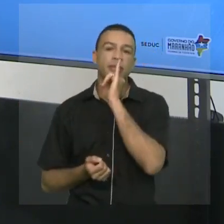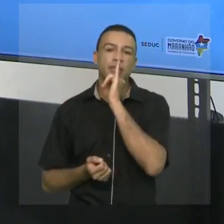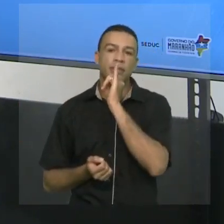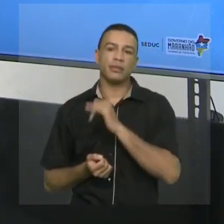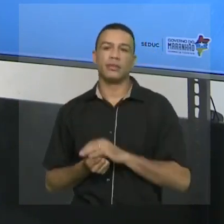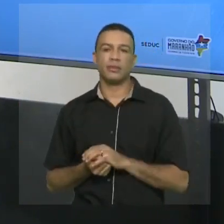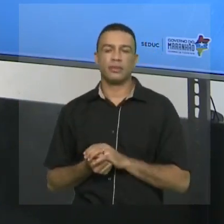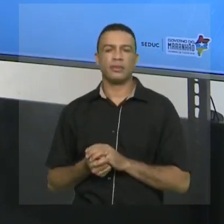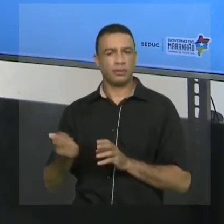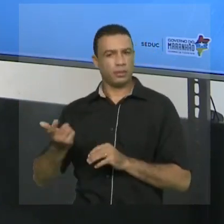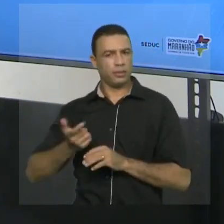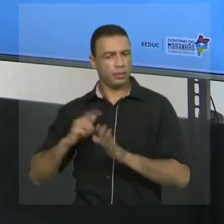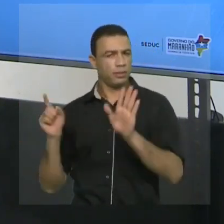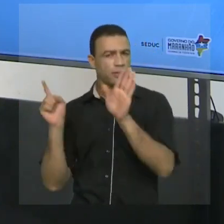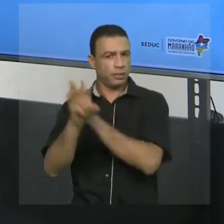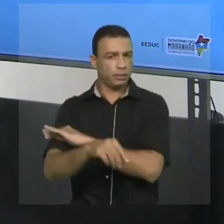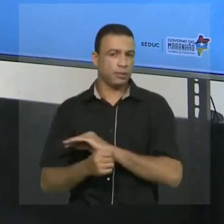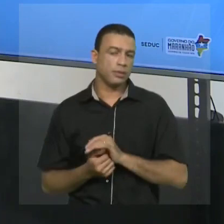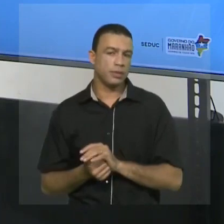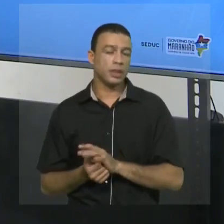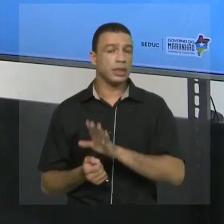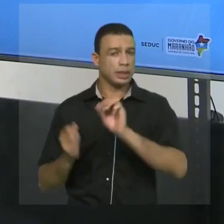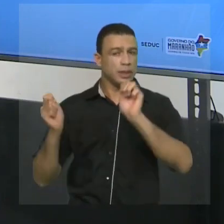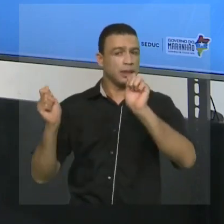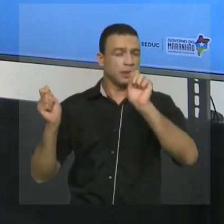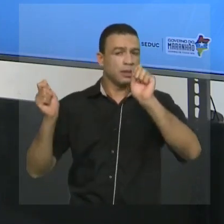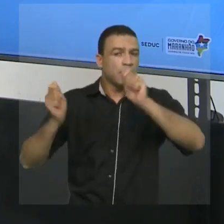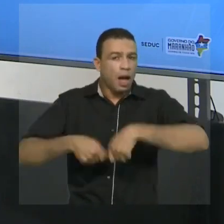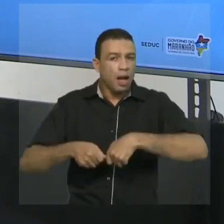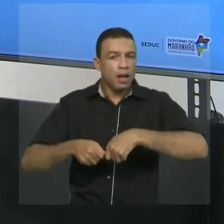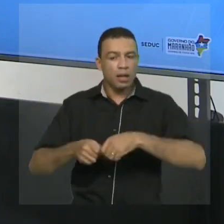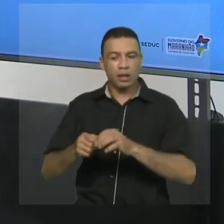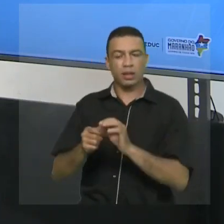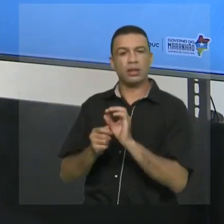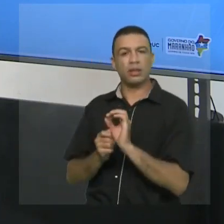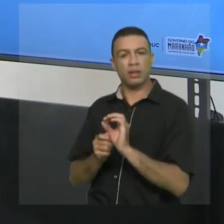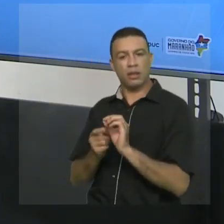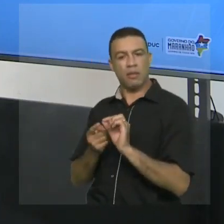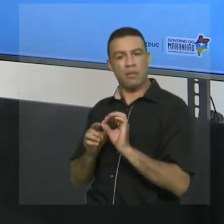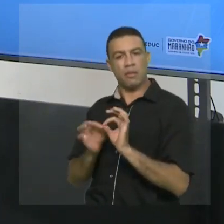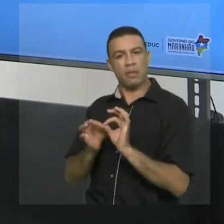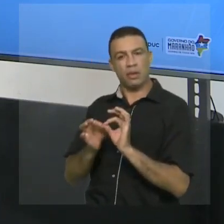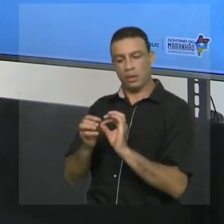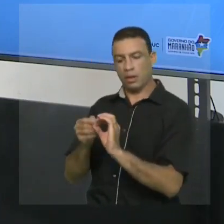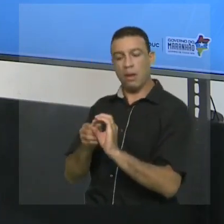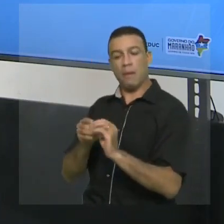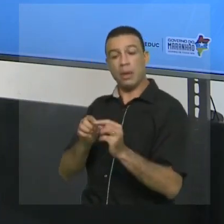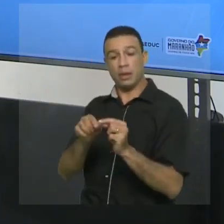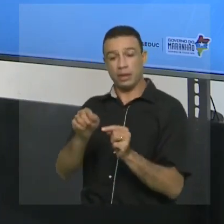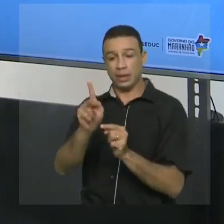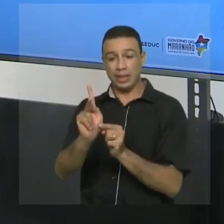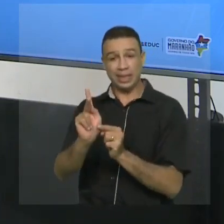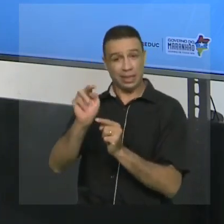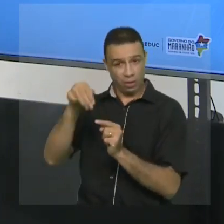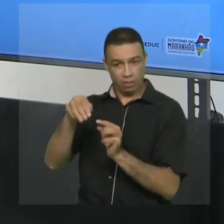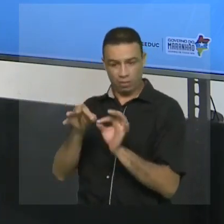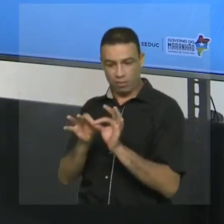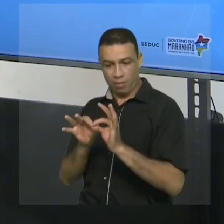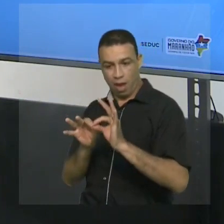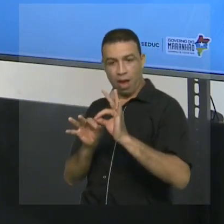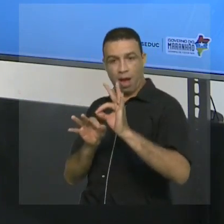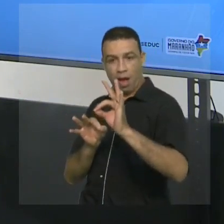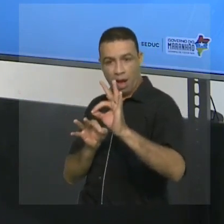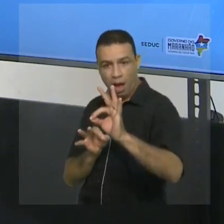será que tem como você percorrer menos 10 quilômetros? Não. Você